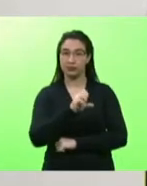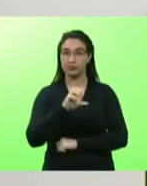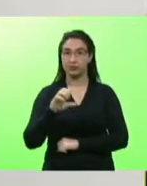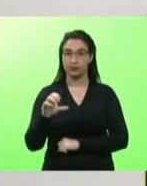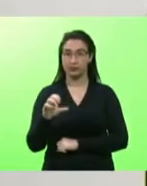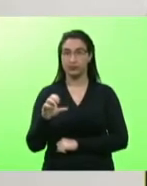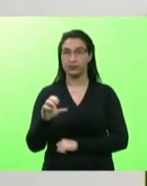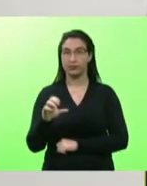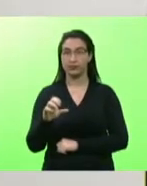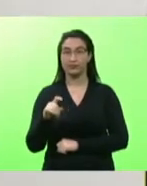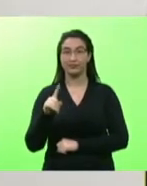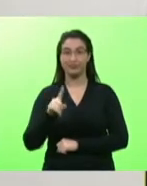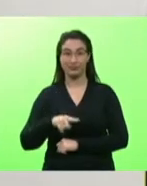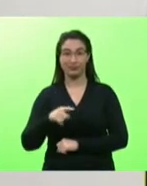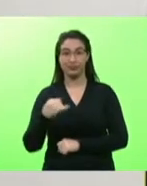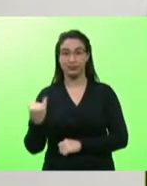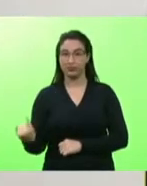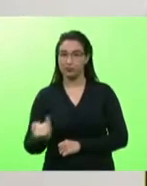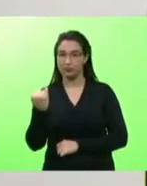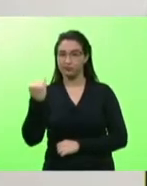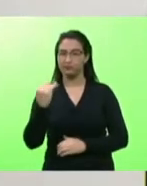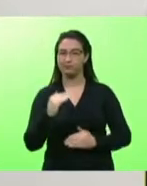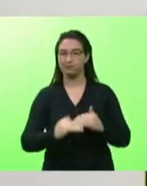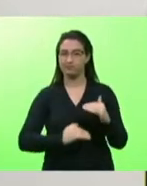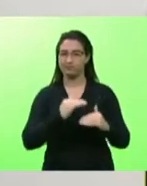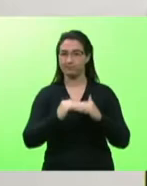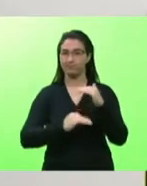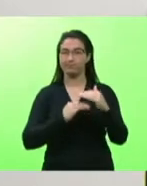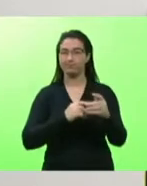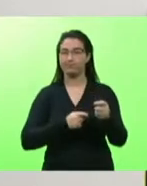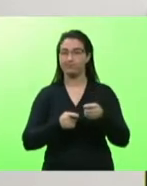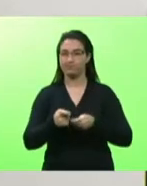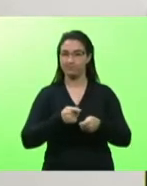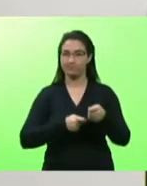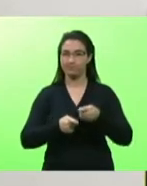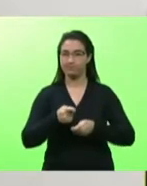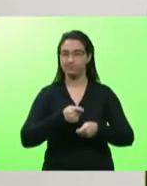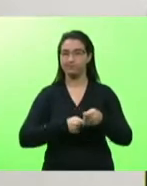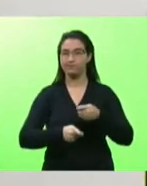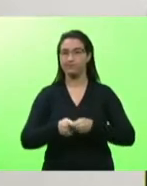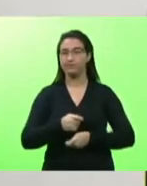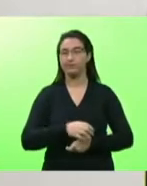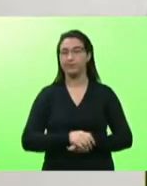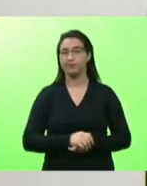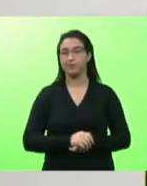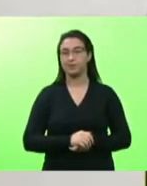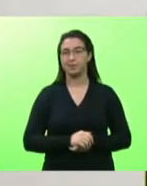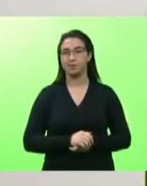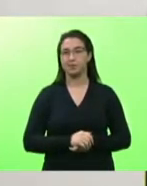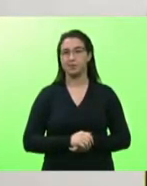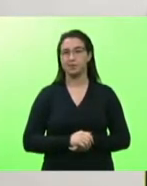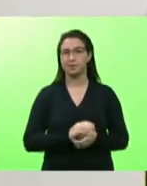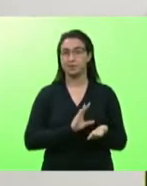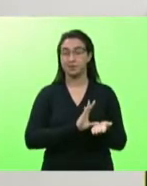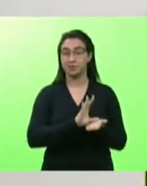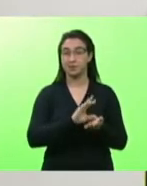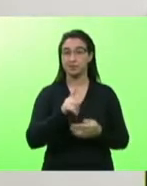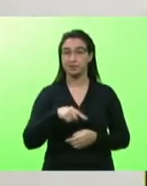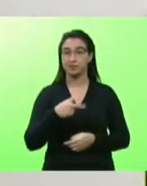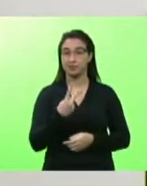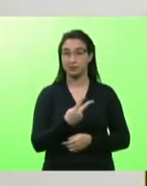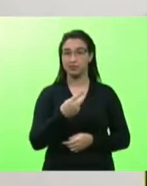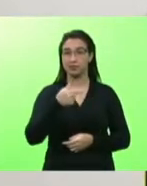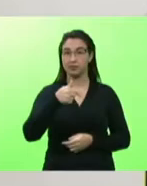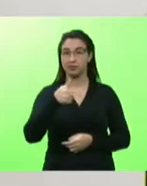que são fundamentais para o desenvolvimento econômico. O orçamento destinava 271